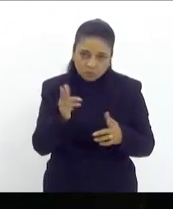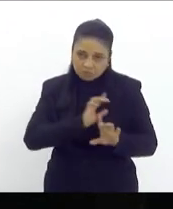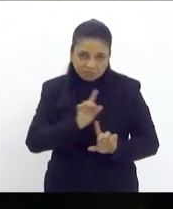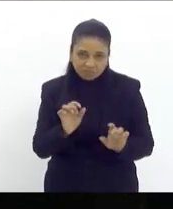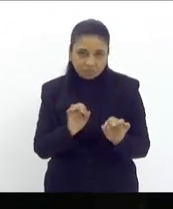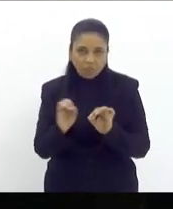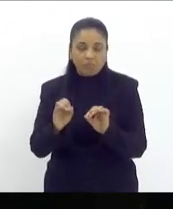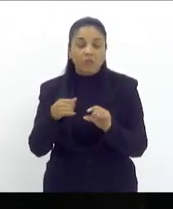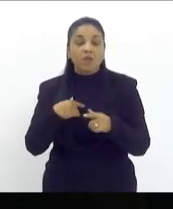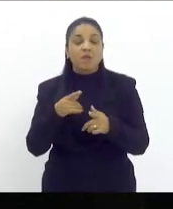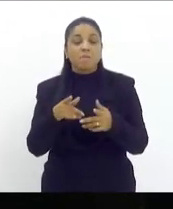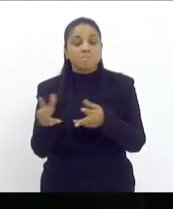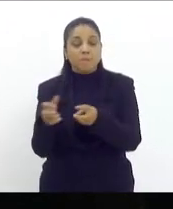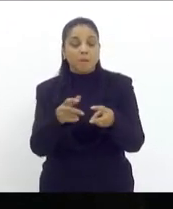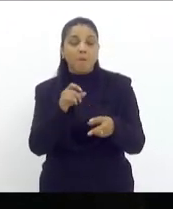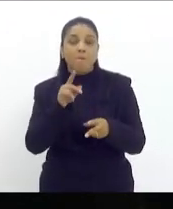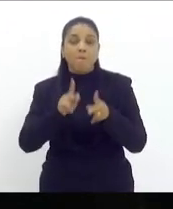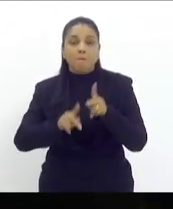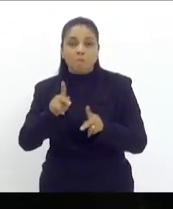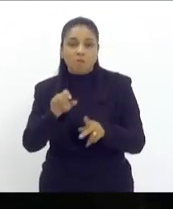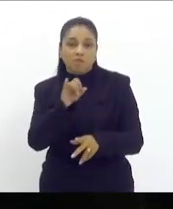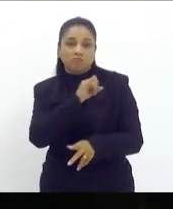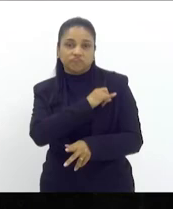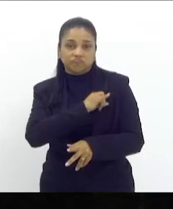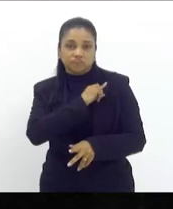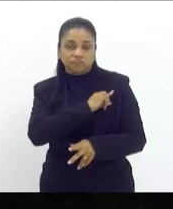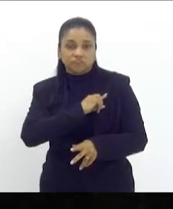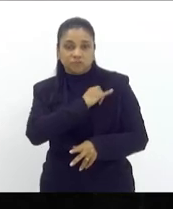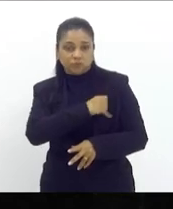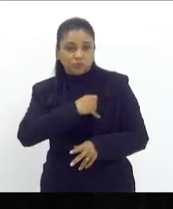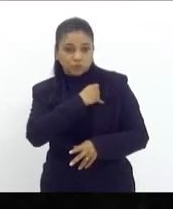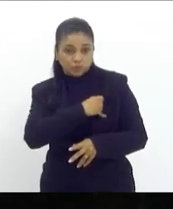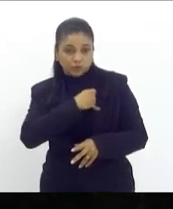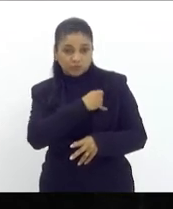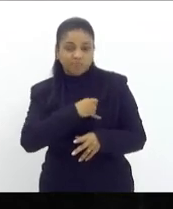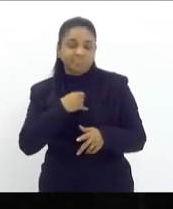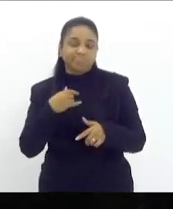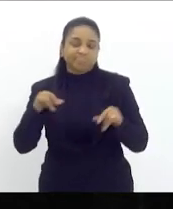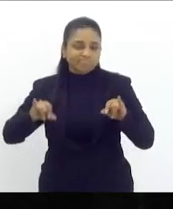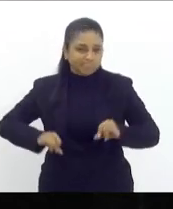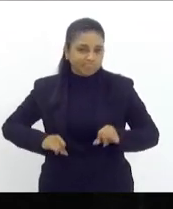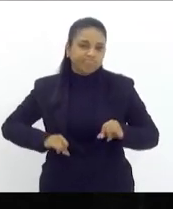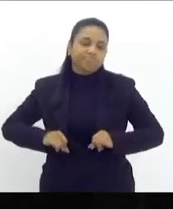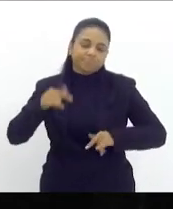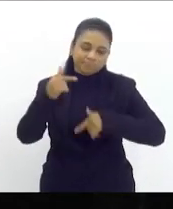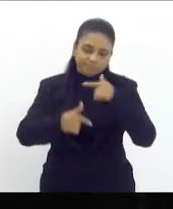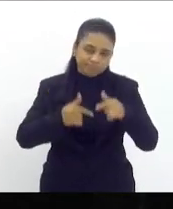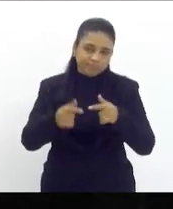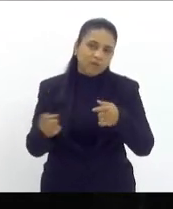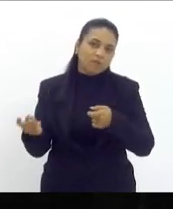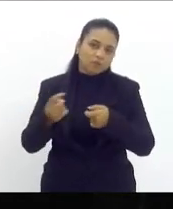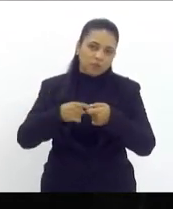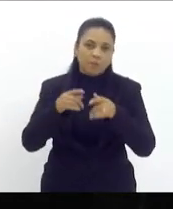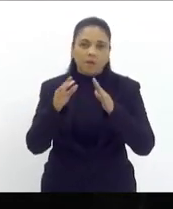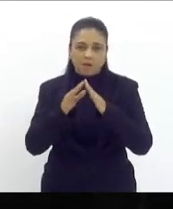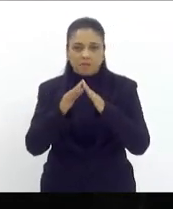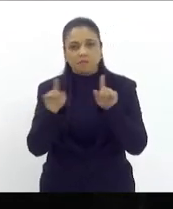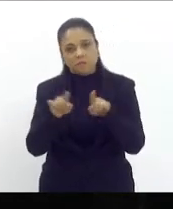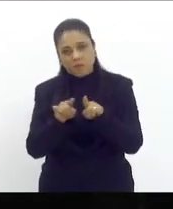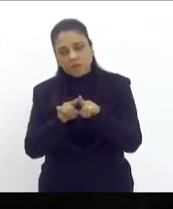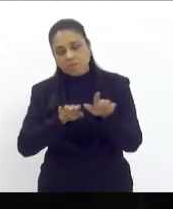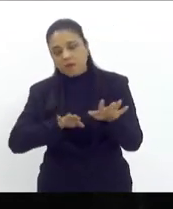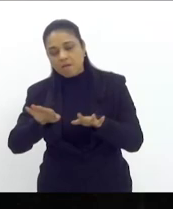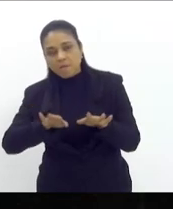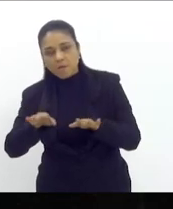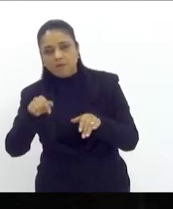povo de São João de Miriti sofre para poder ir trabalhar para poder voltar para casa para poder ter mobilidade dentro do próprio município